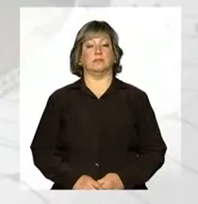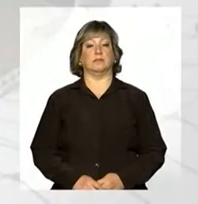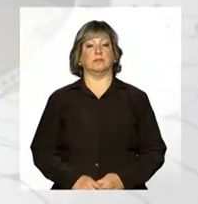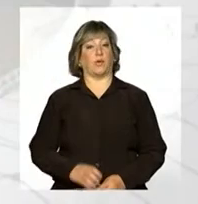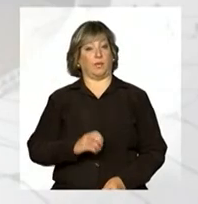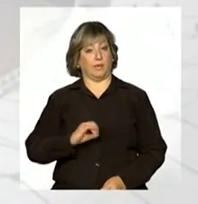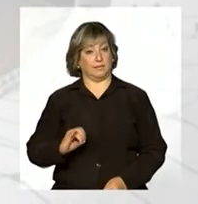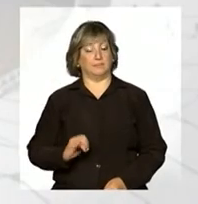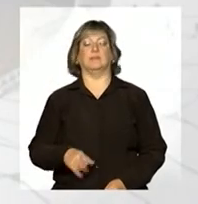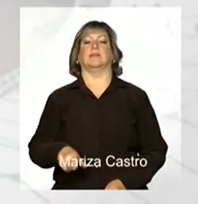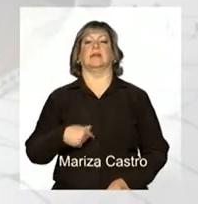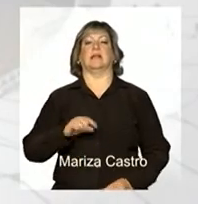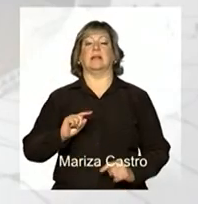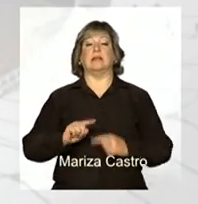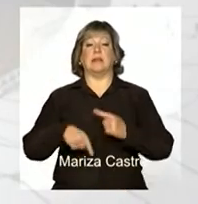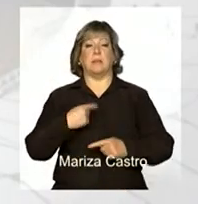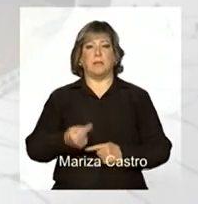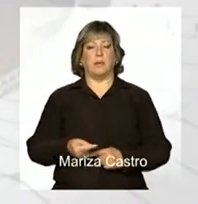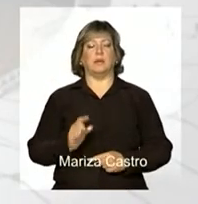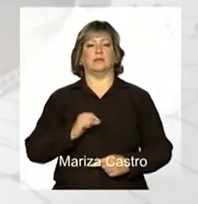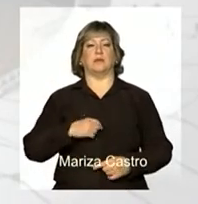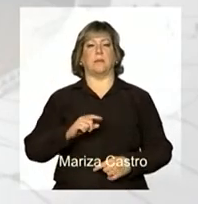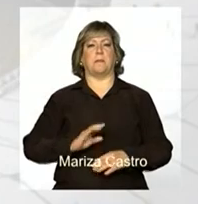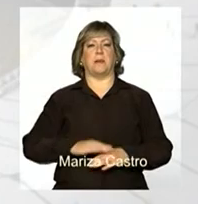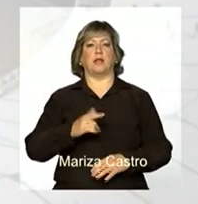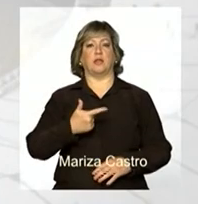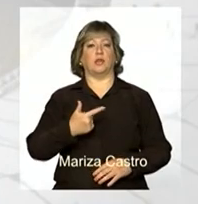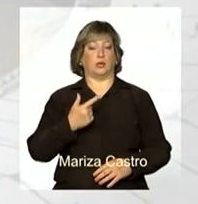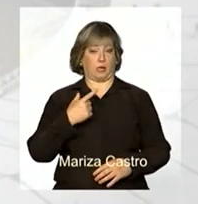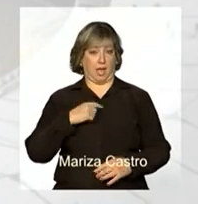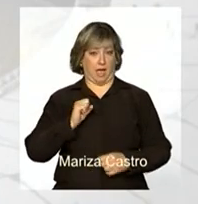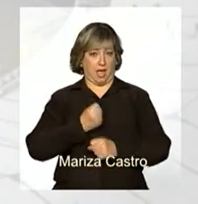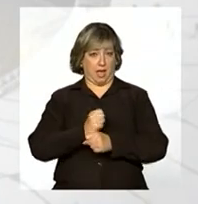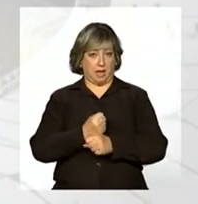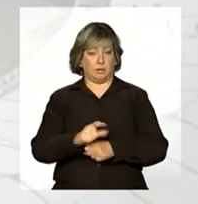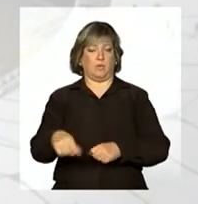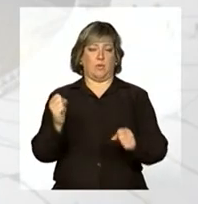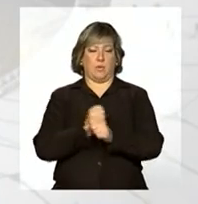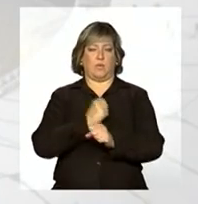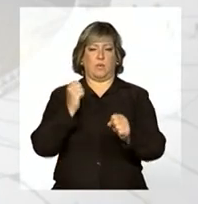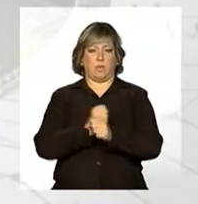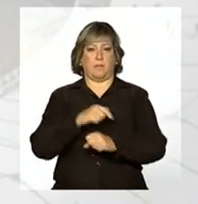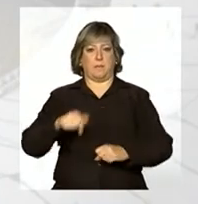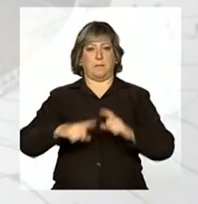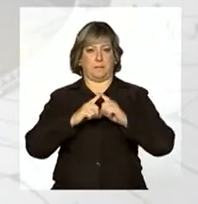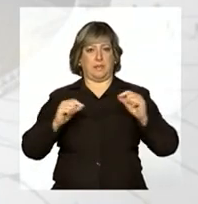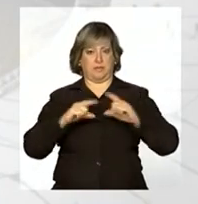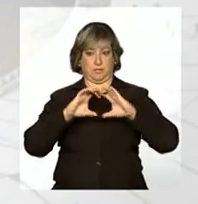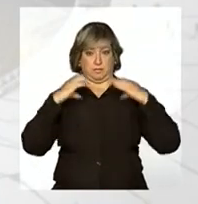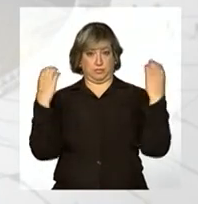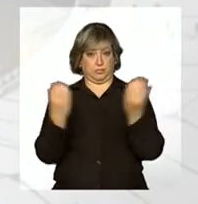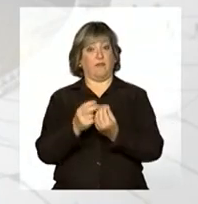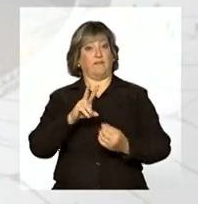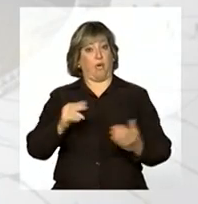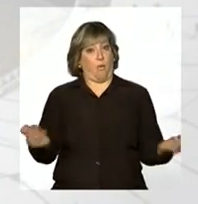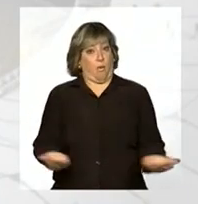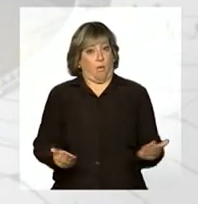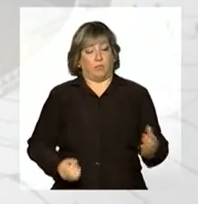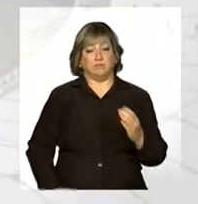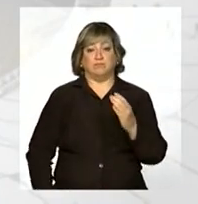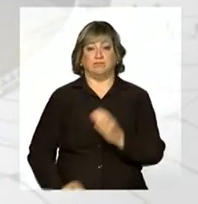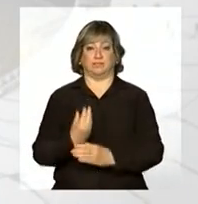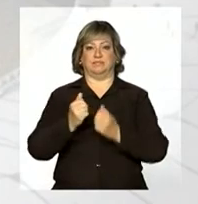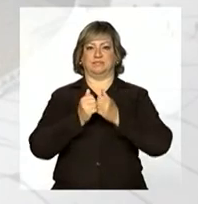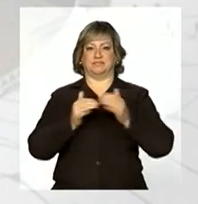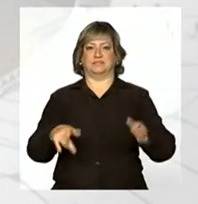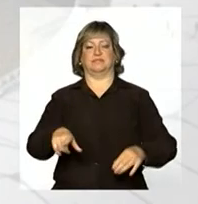Olá, após mais de dois anos de reforma, o Estádio Nacional de Brasília Mané Garrincha será inaugurado hoje. O